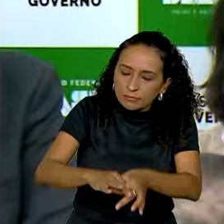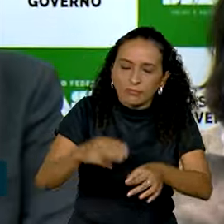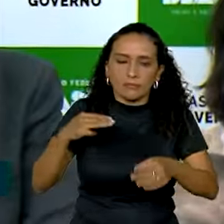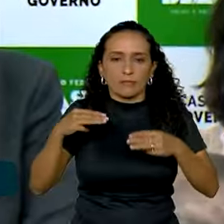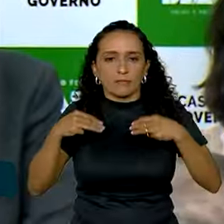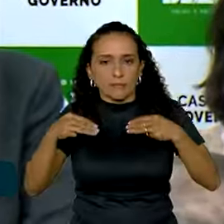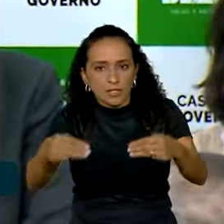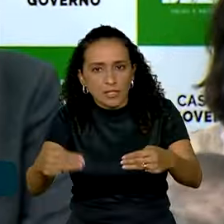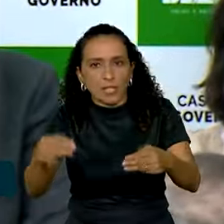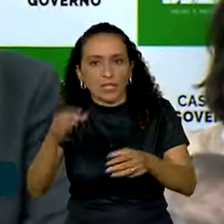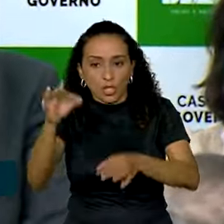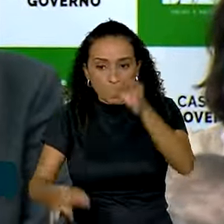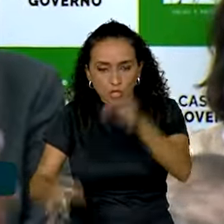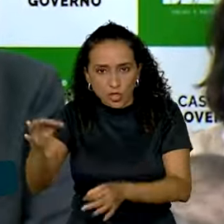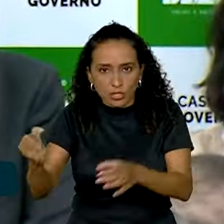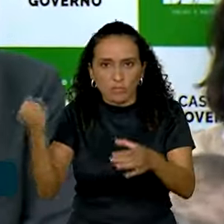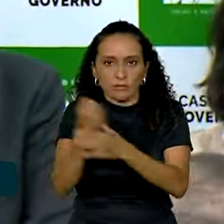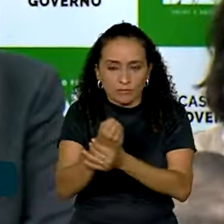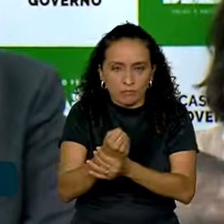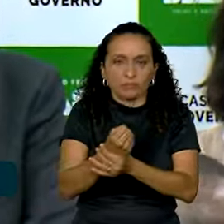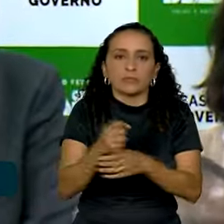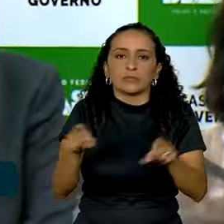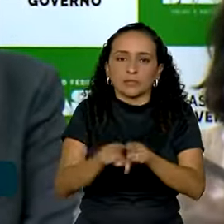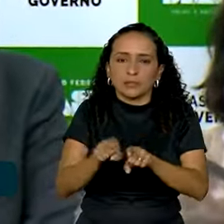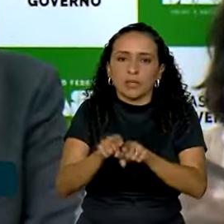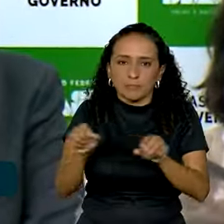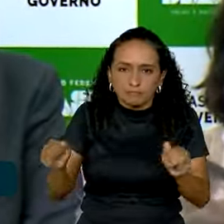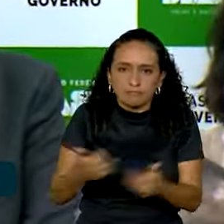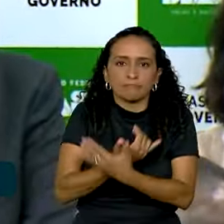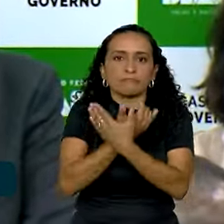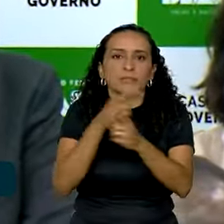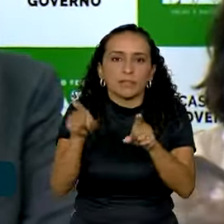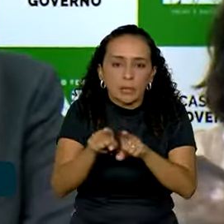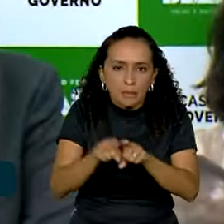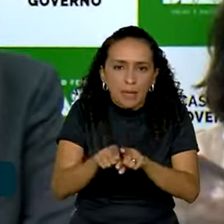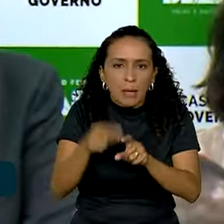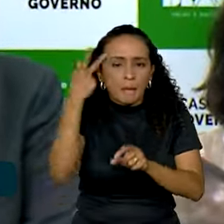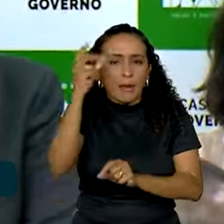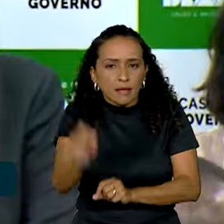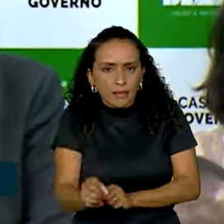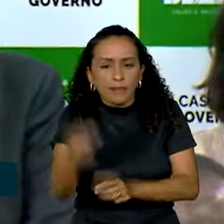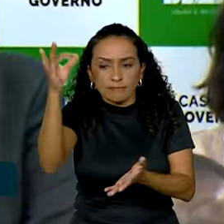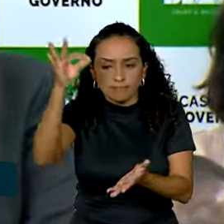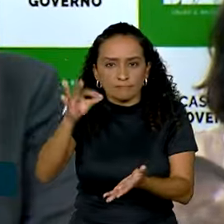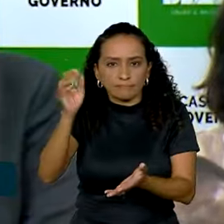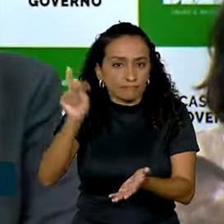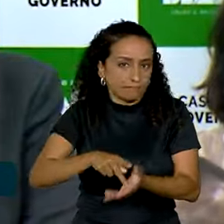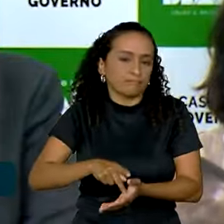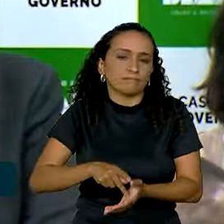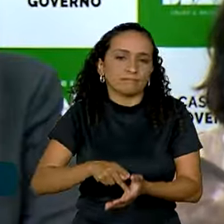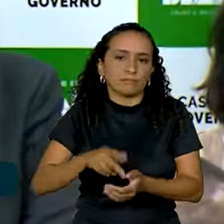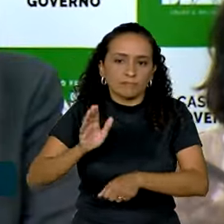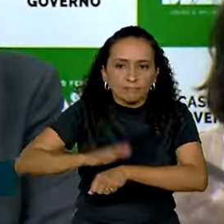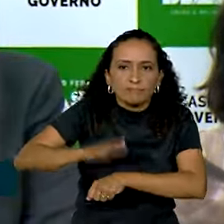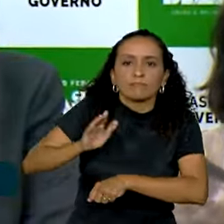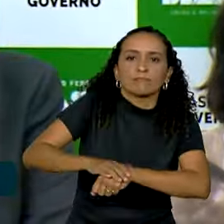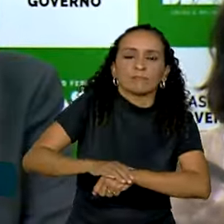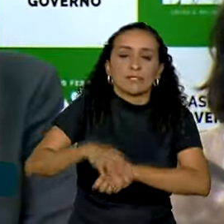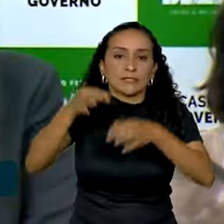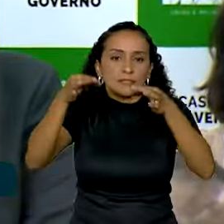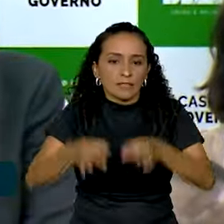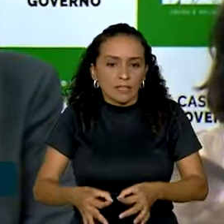Justiça, as forças de segurança, as forças armadas, para que a gente possa, de fato, efetivar essas ações